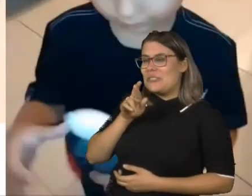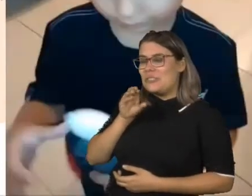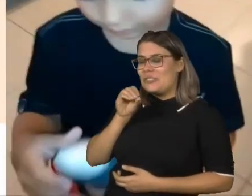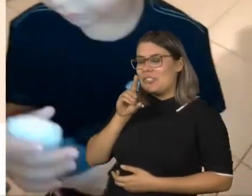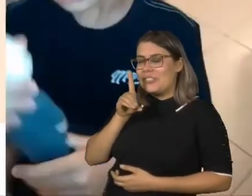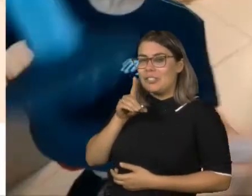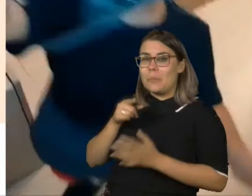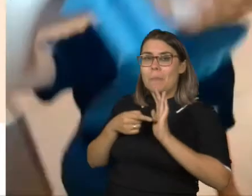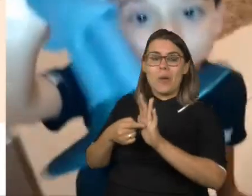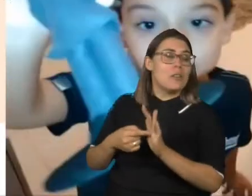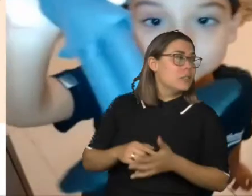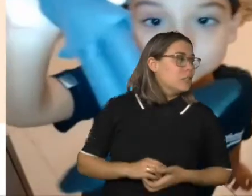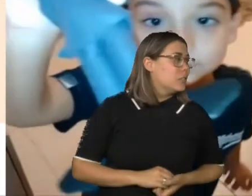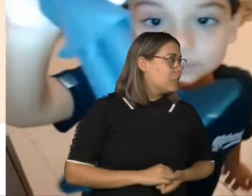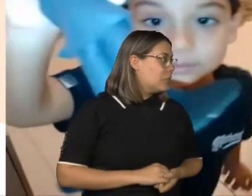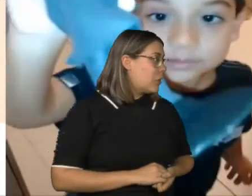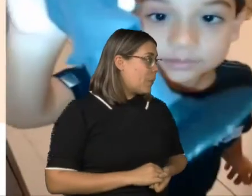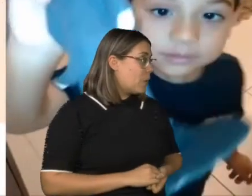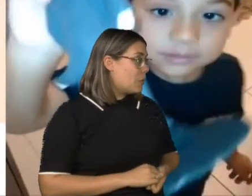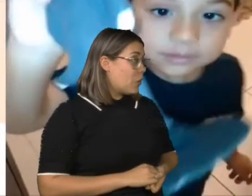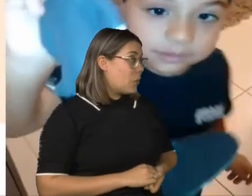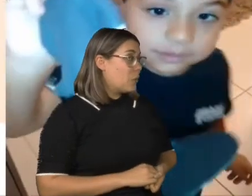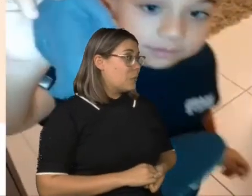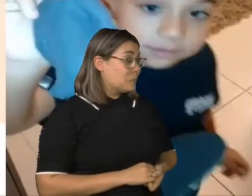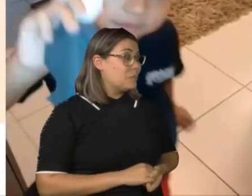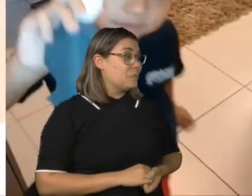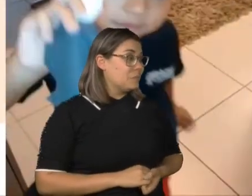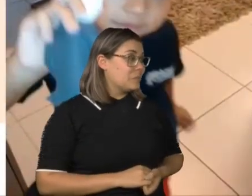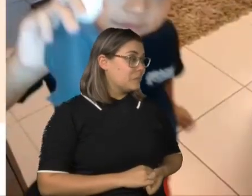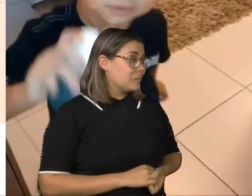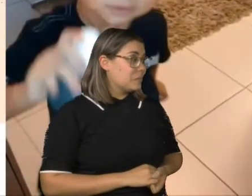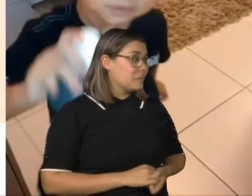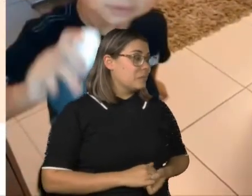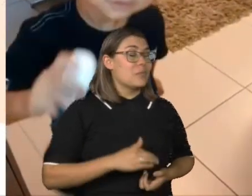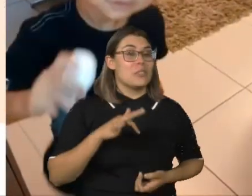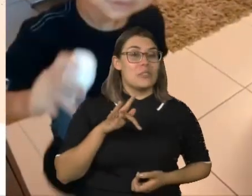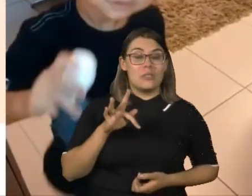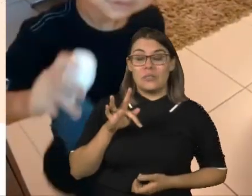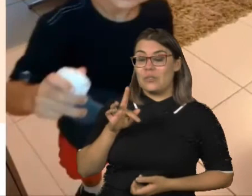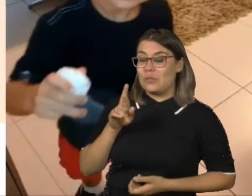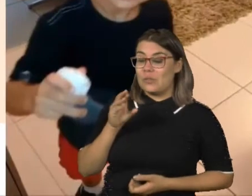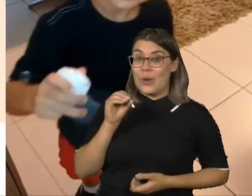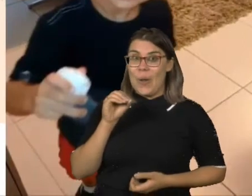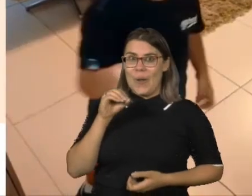Mostra pro painho. Freud. Esse é o... Bom,